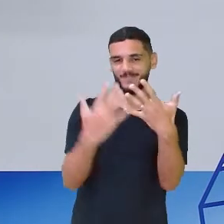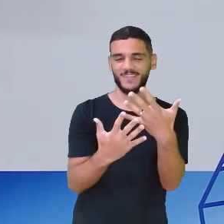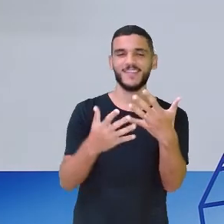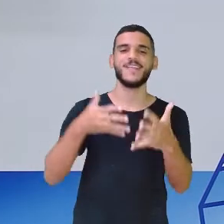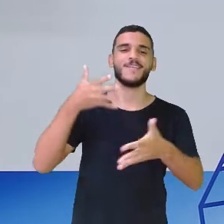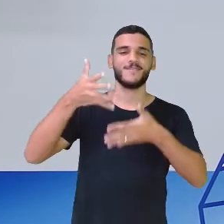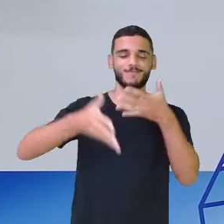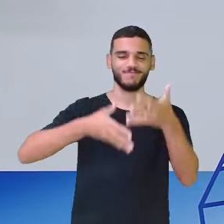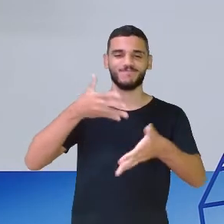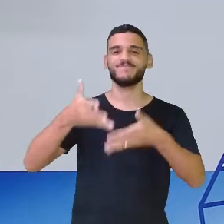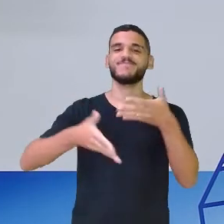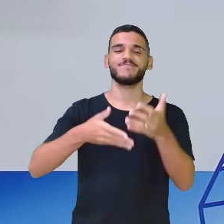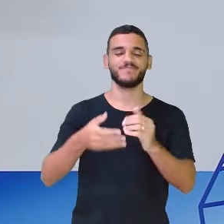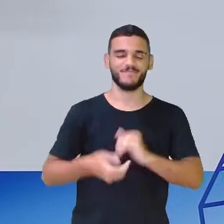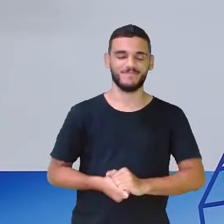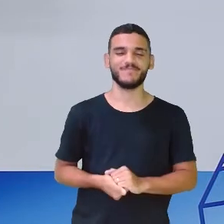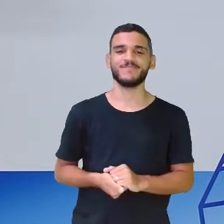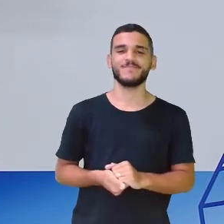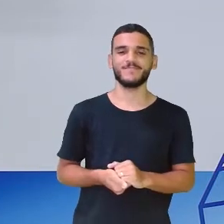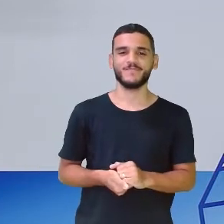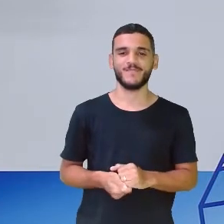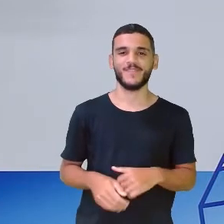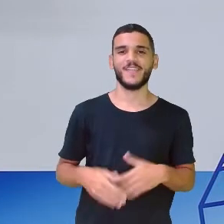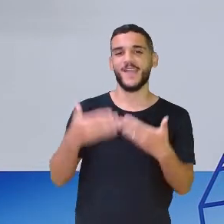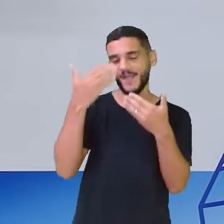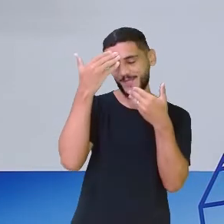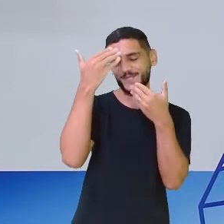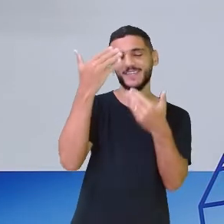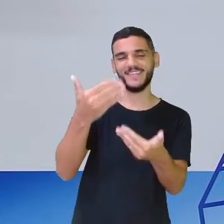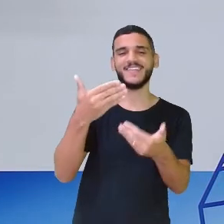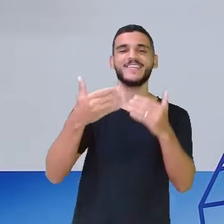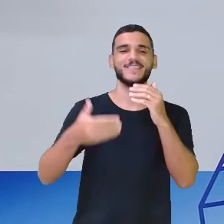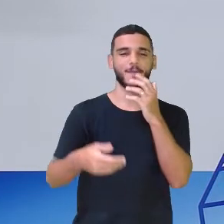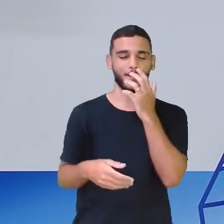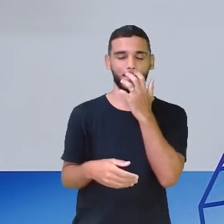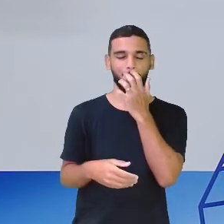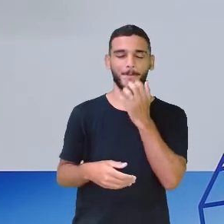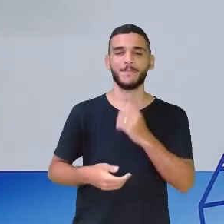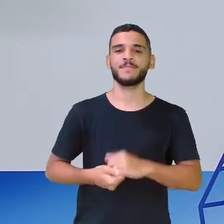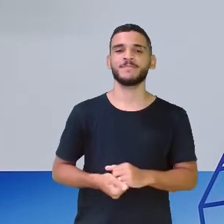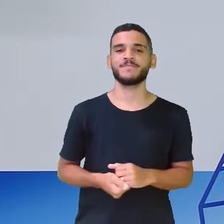que é a língua brasileira de sinais. Muito obrigada, Klisman!